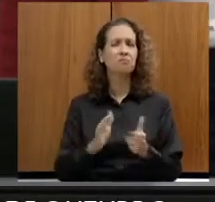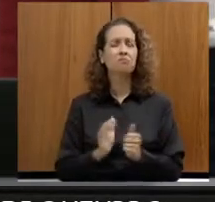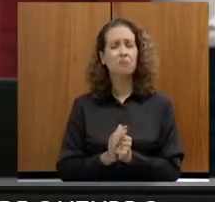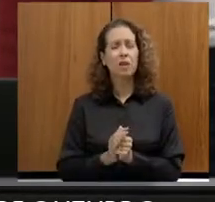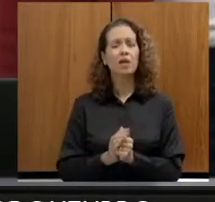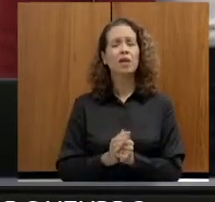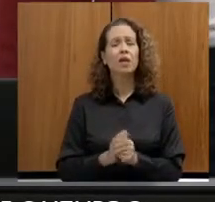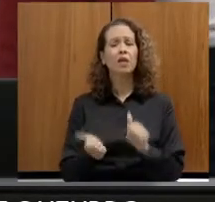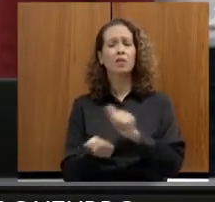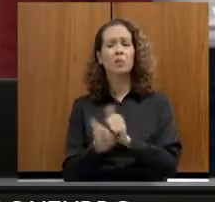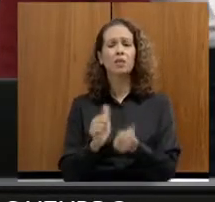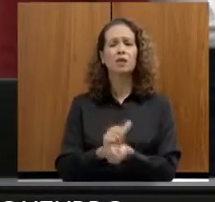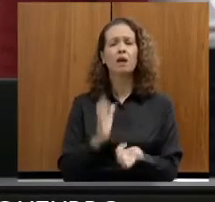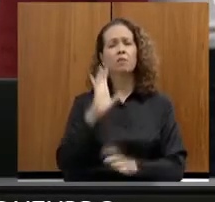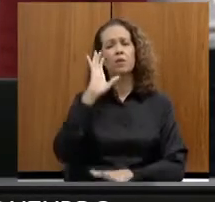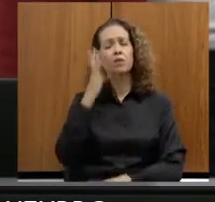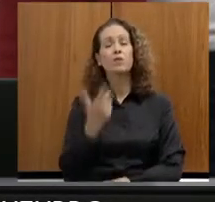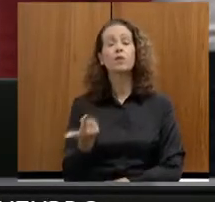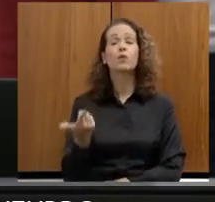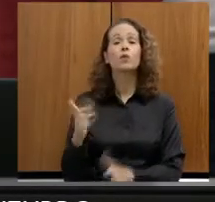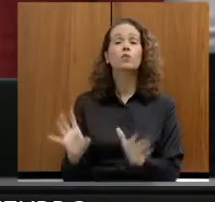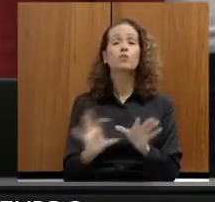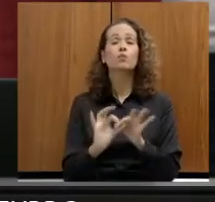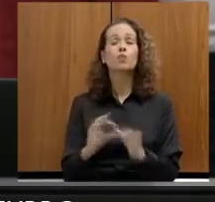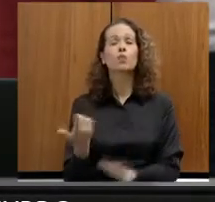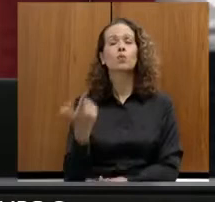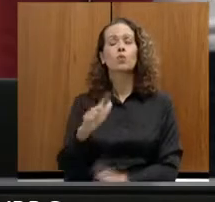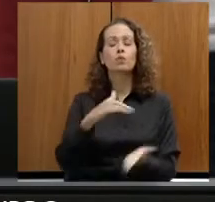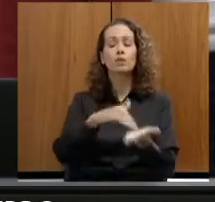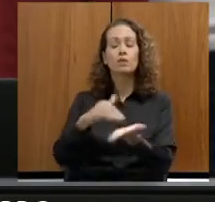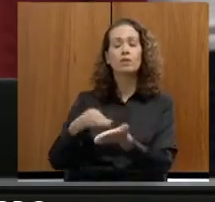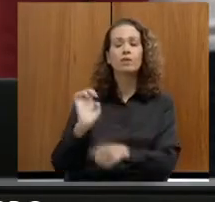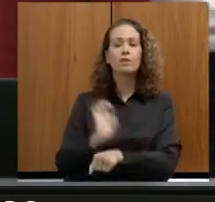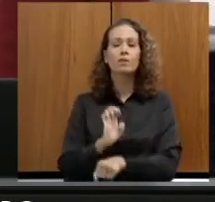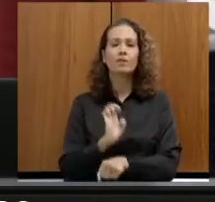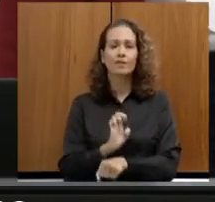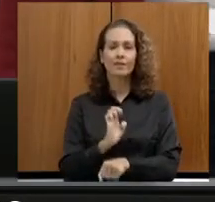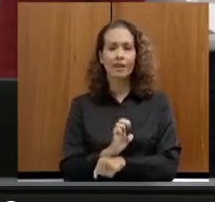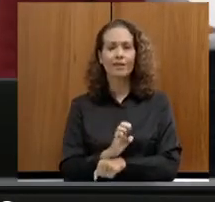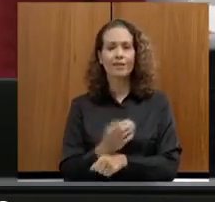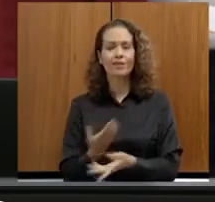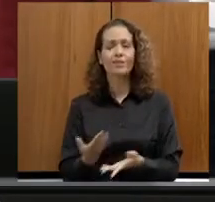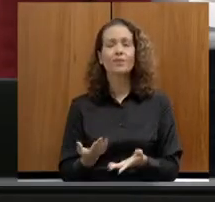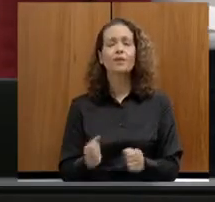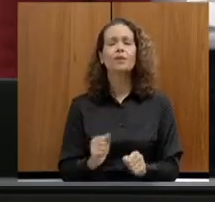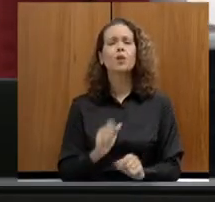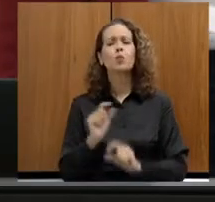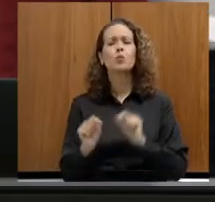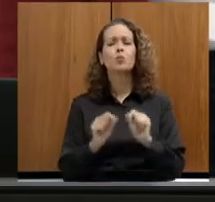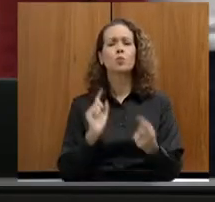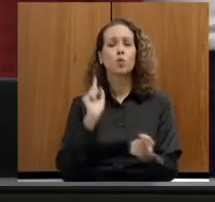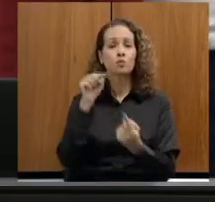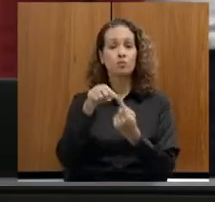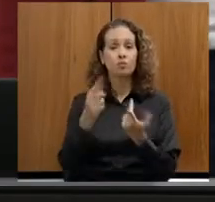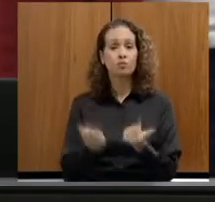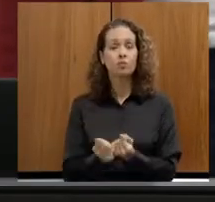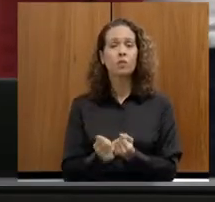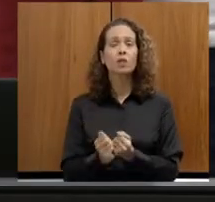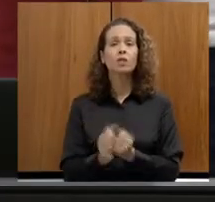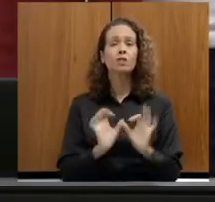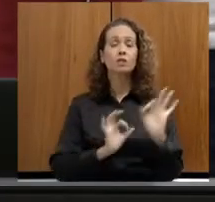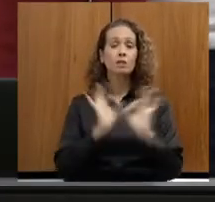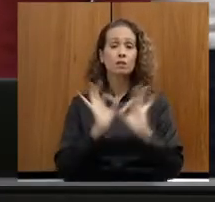articulação com outras secretarias do Estado e órgãos públicos para desenvolver medidas coordenadas